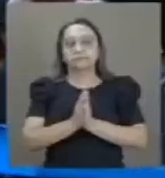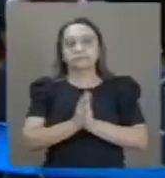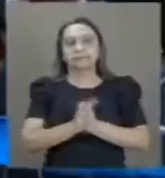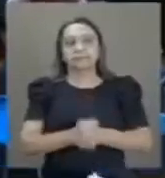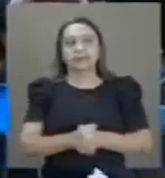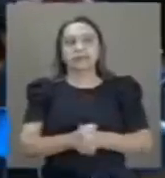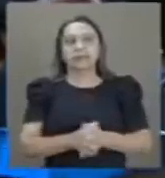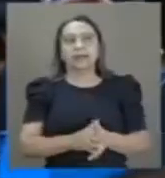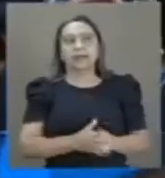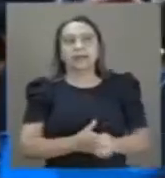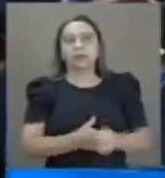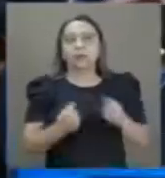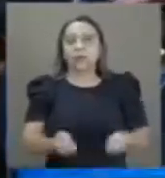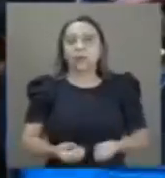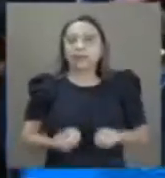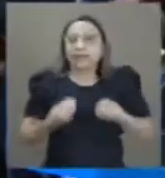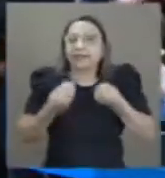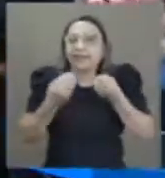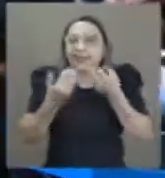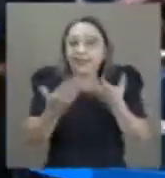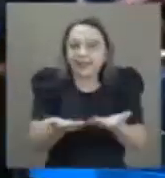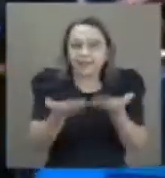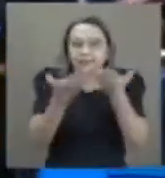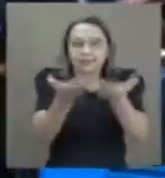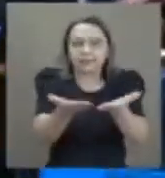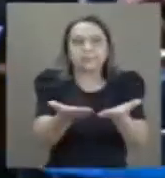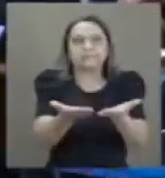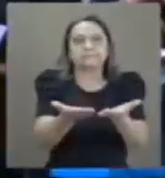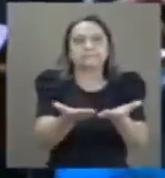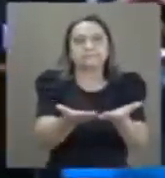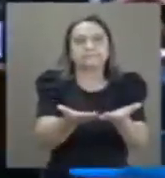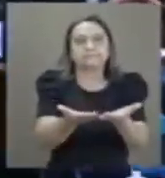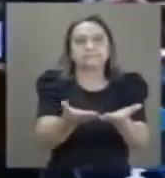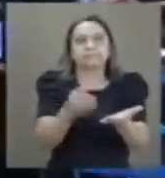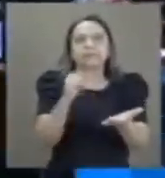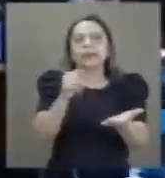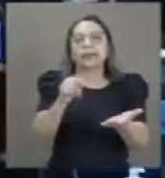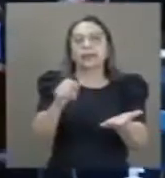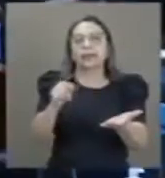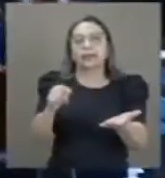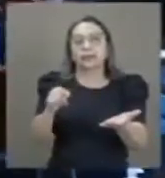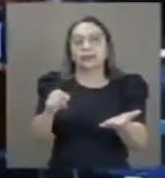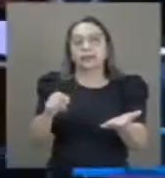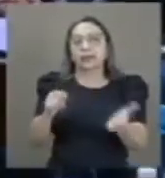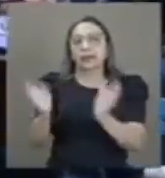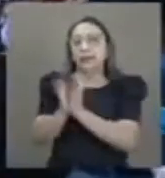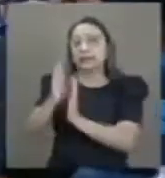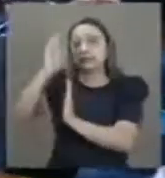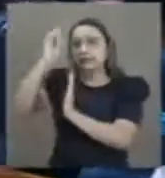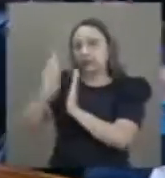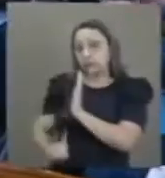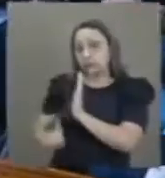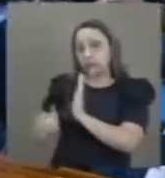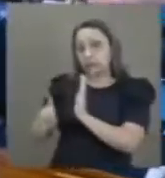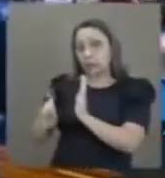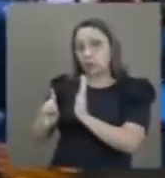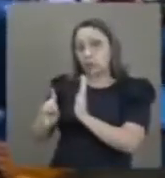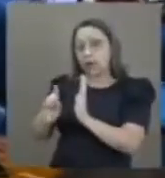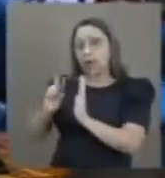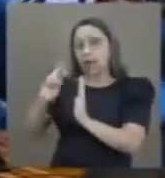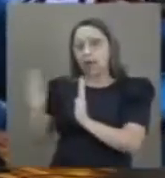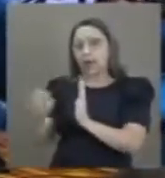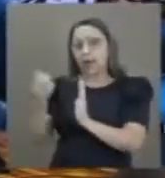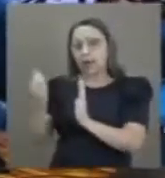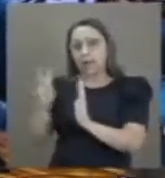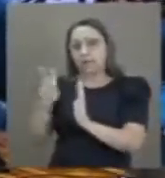Fazendo entrega a Vossa Excelência, por deliberação da presidência, da diretoria do Havaí Futebol Clube, que no dia